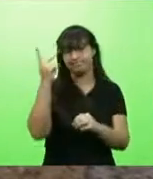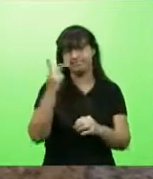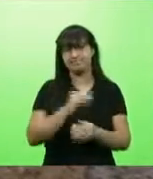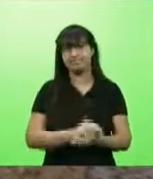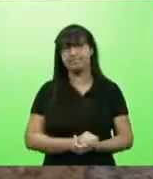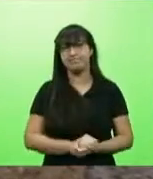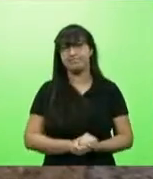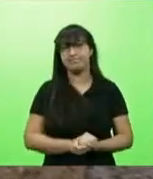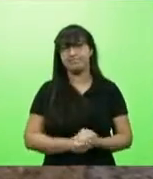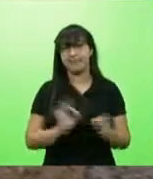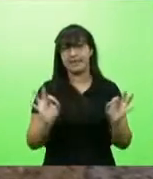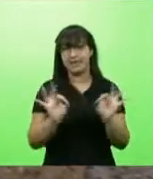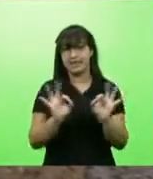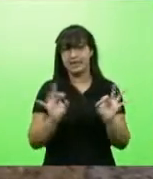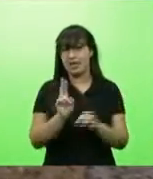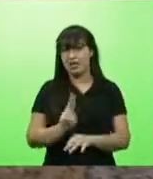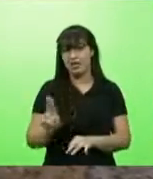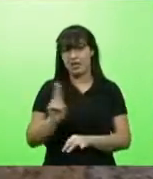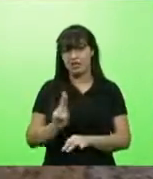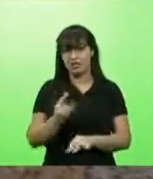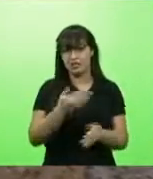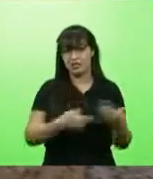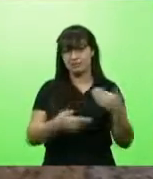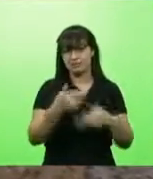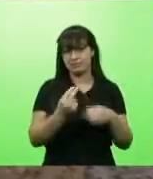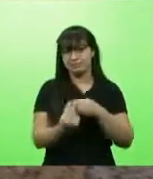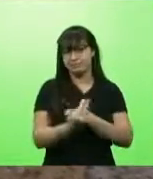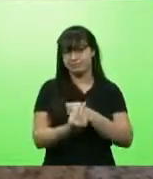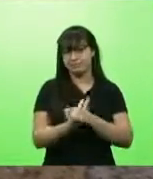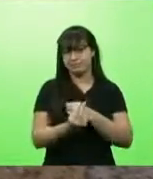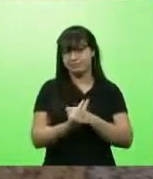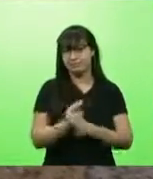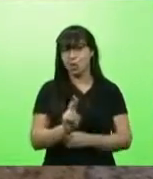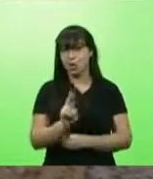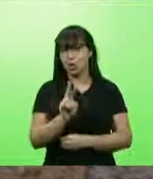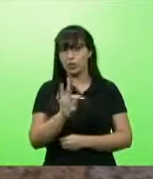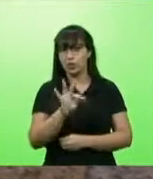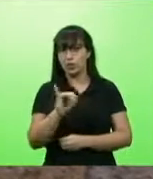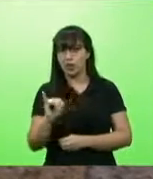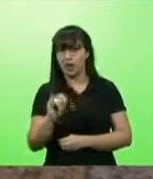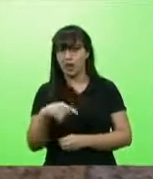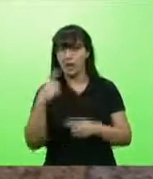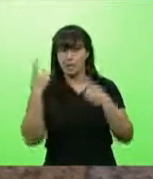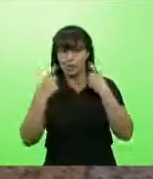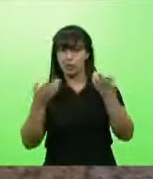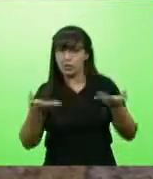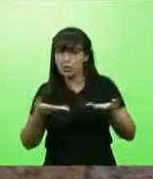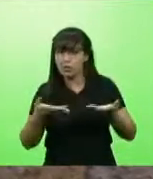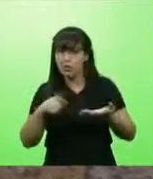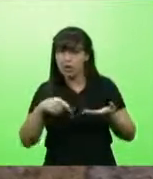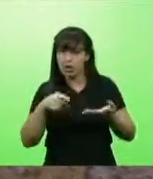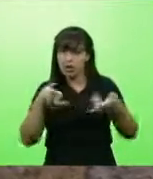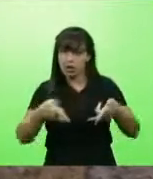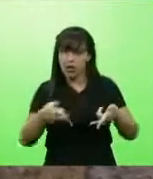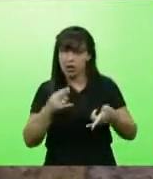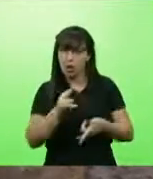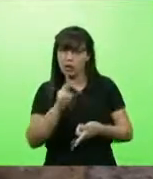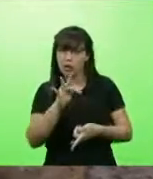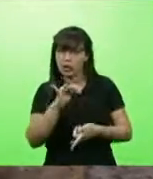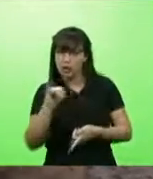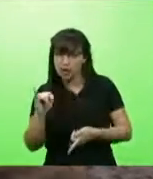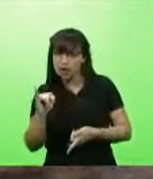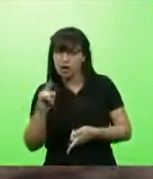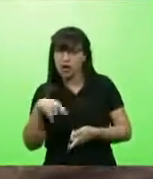pessoas precisaram de tratamento em UTIs, que hoje, que é isso, a preocupação, a lotação em UTIs. Essa é a preocupação.